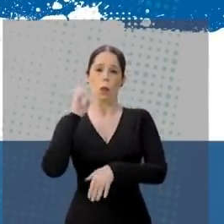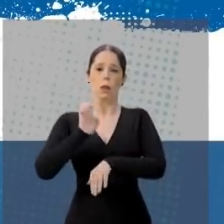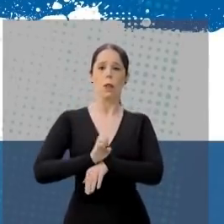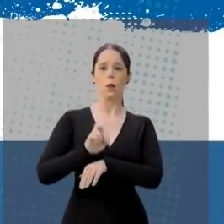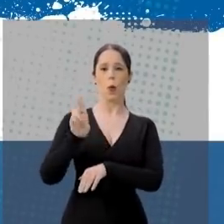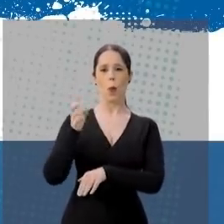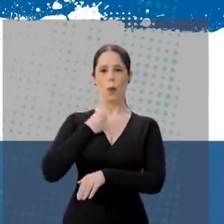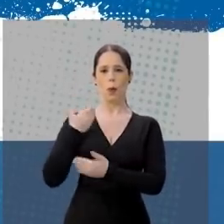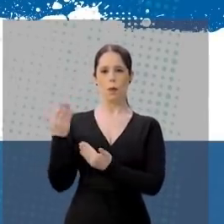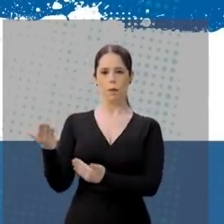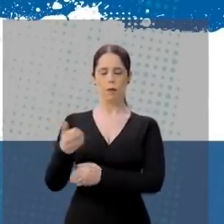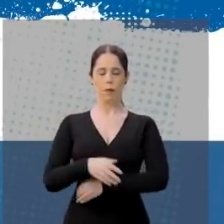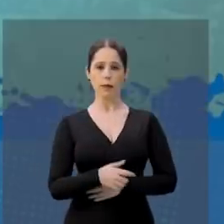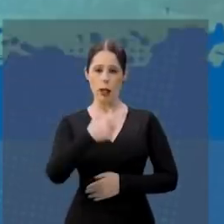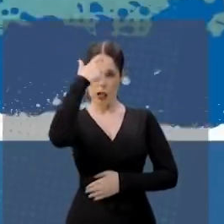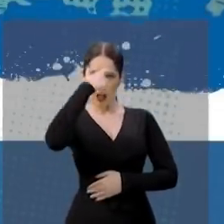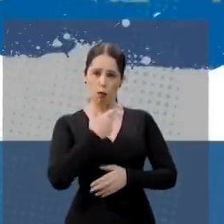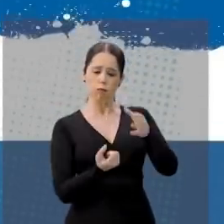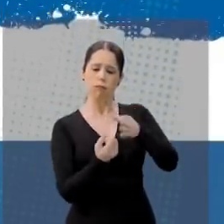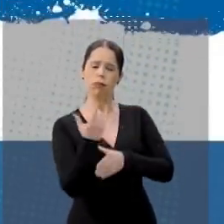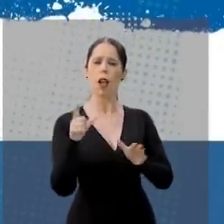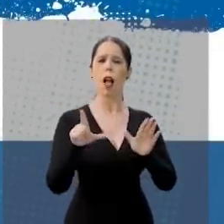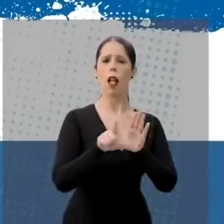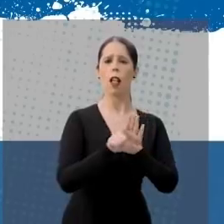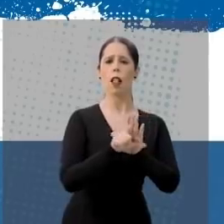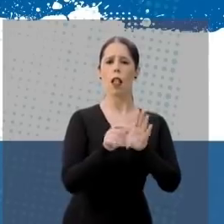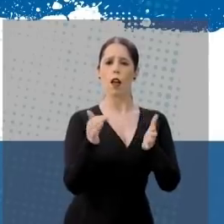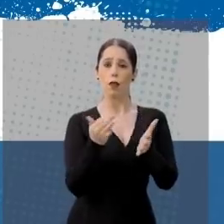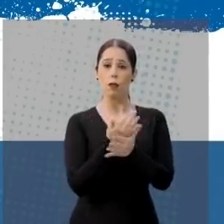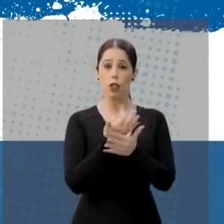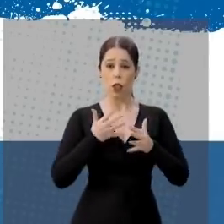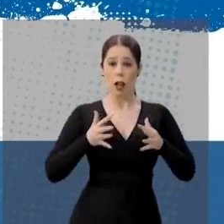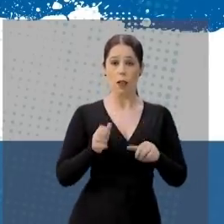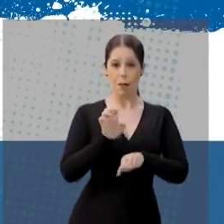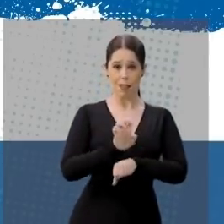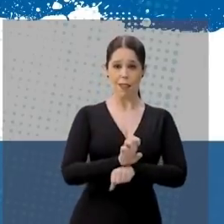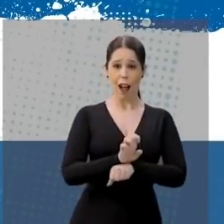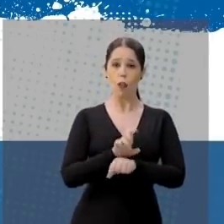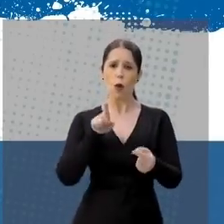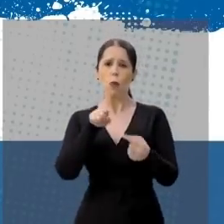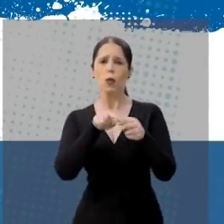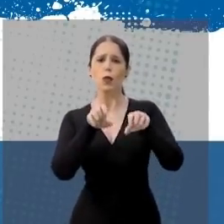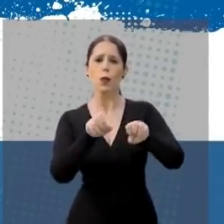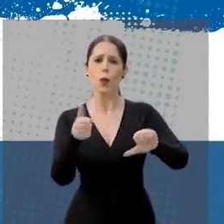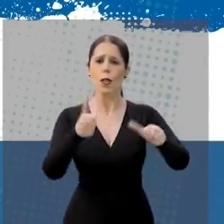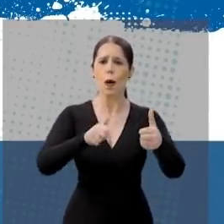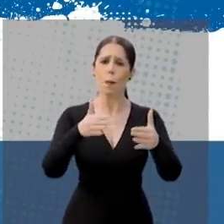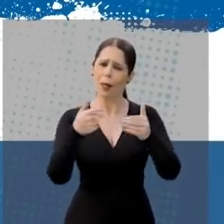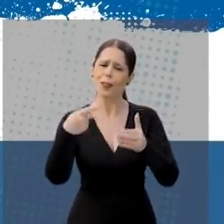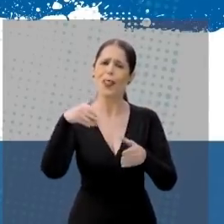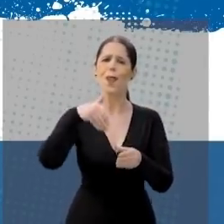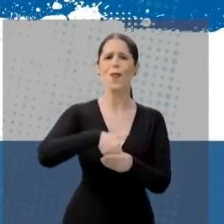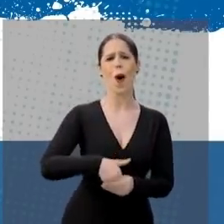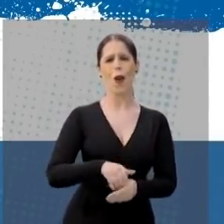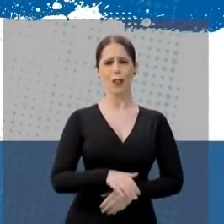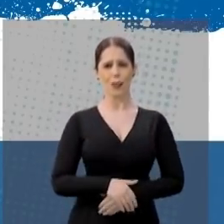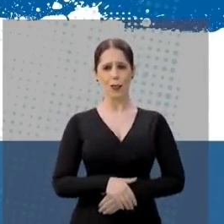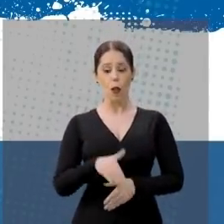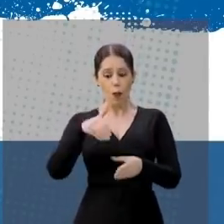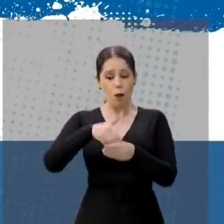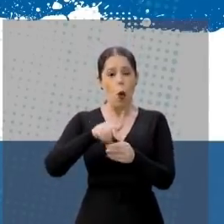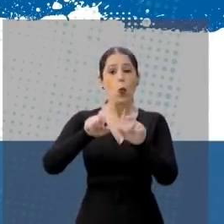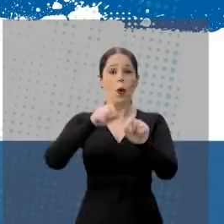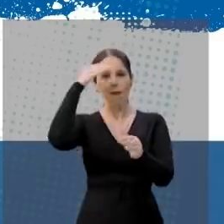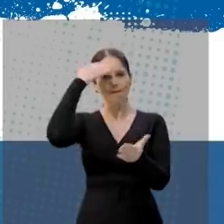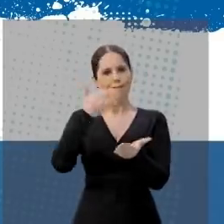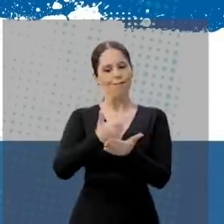Geraldinho, 45678. Sou autora da lei da ficha limpa estadual. Por uma educação de qualidade, peço o teu voto.